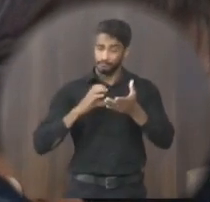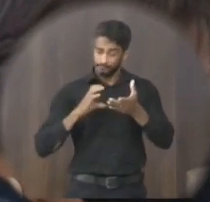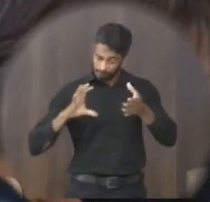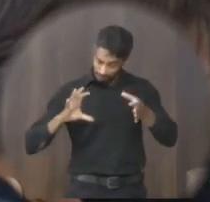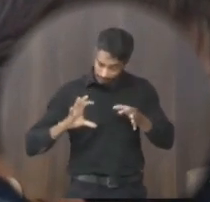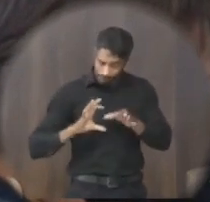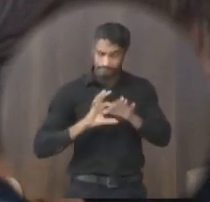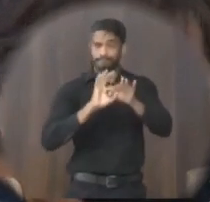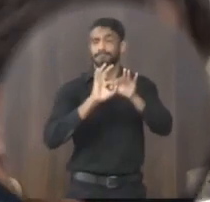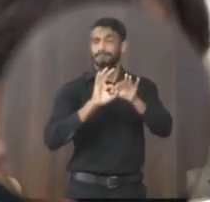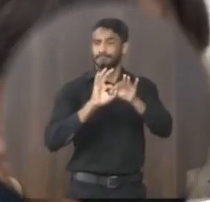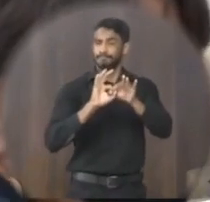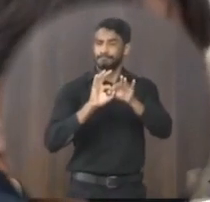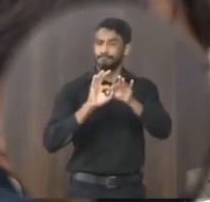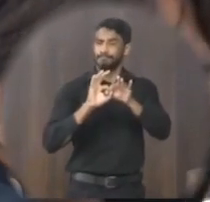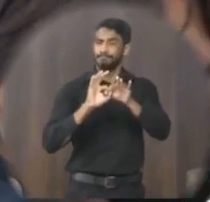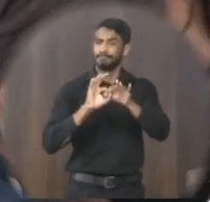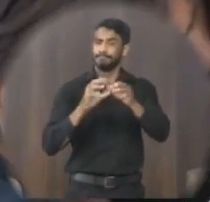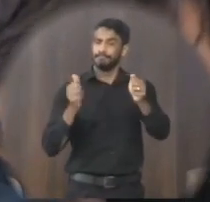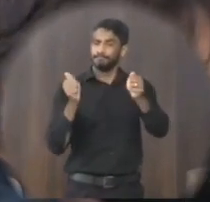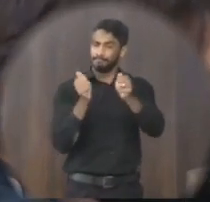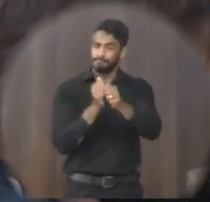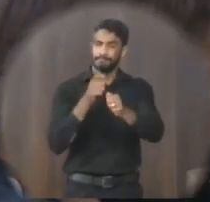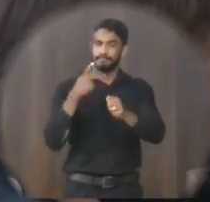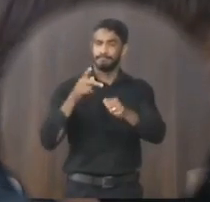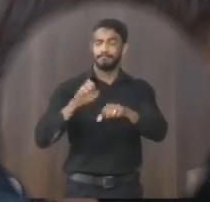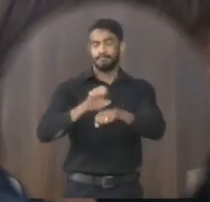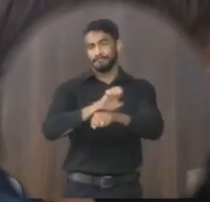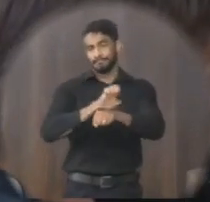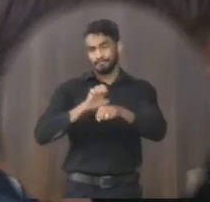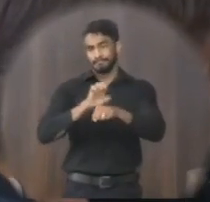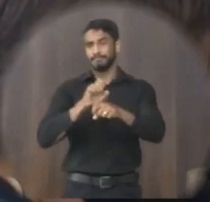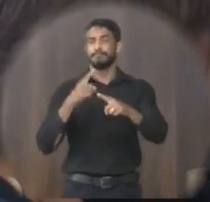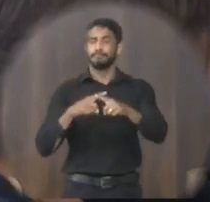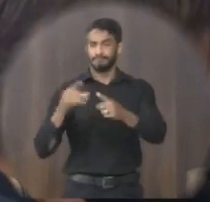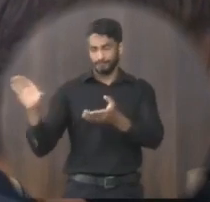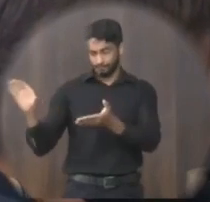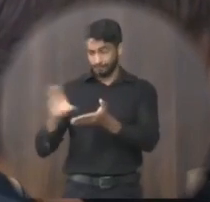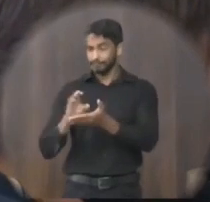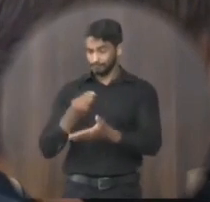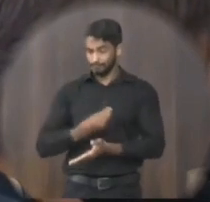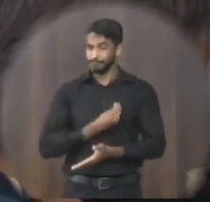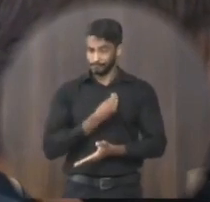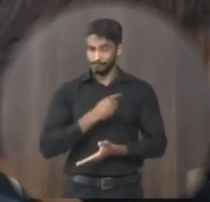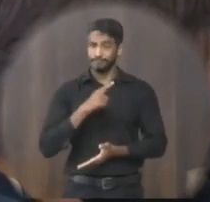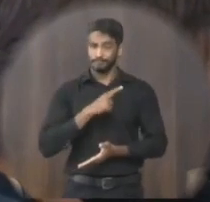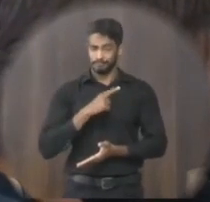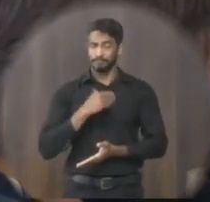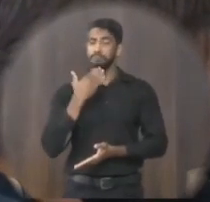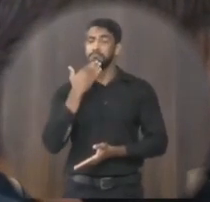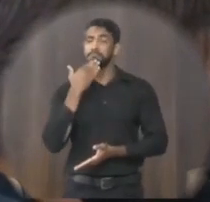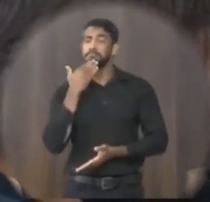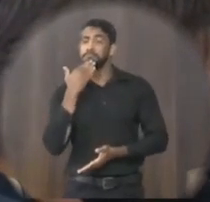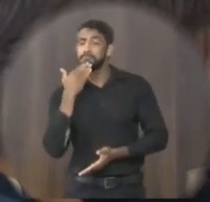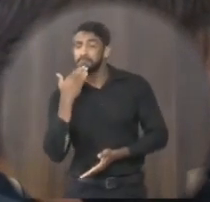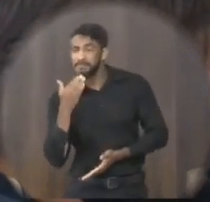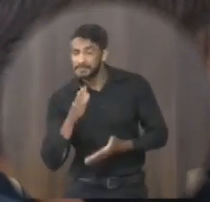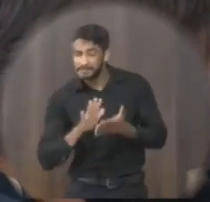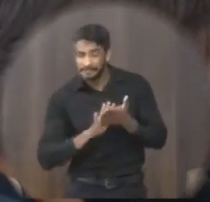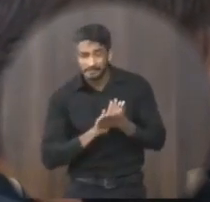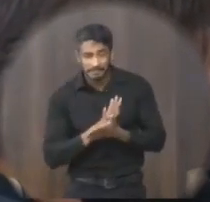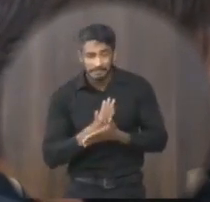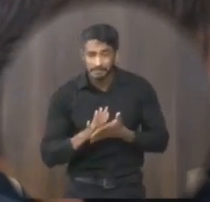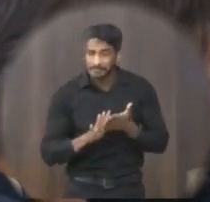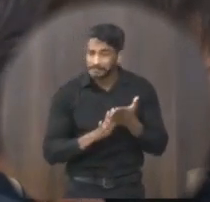e abraçar essa causa juntamente com o executivo porque o recurso está aí eles não estão pedindo nada mais do